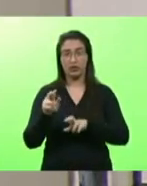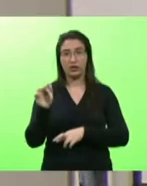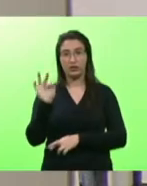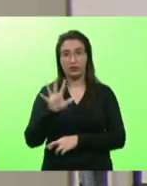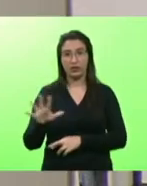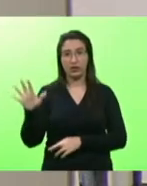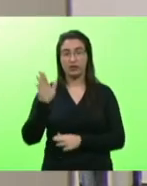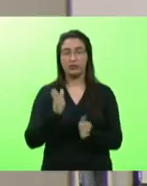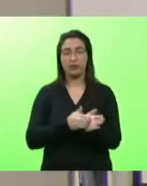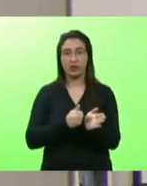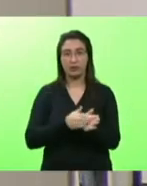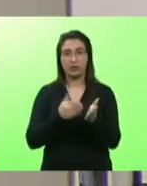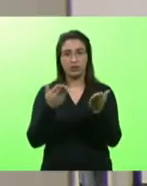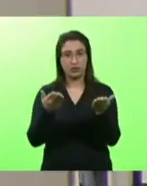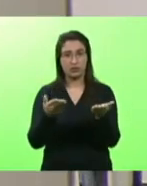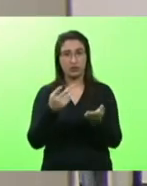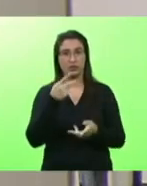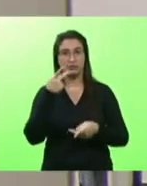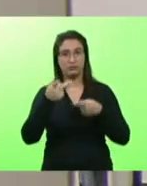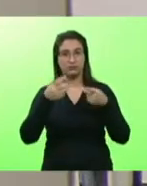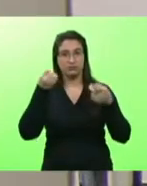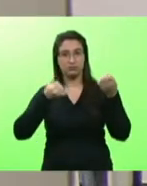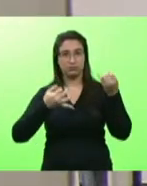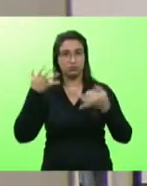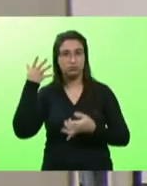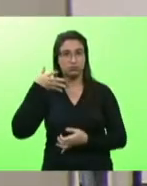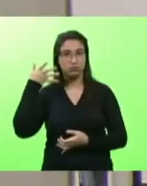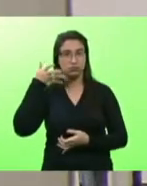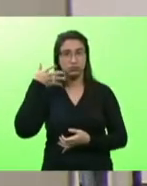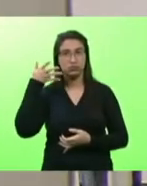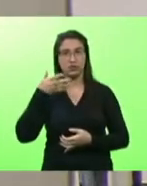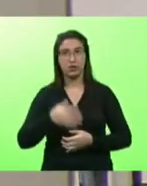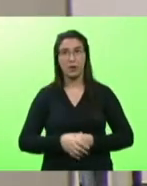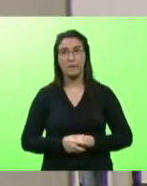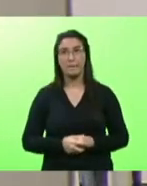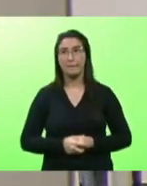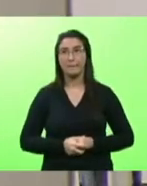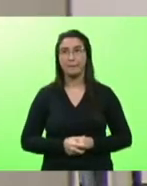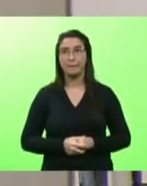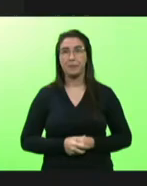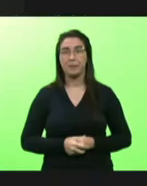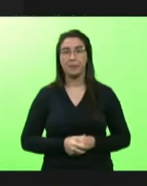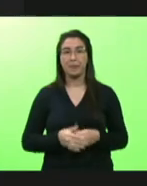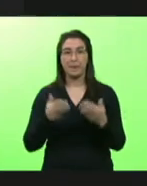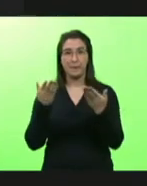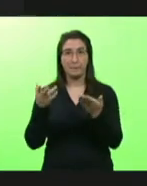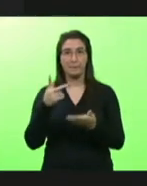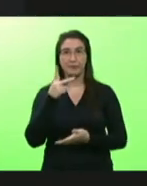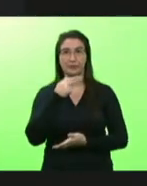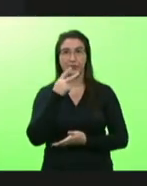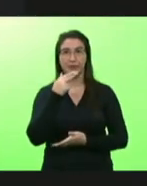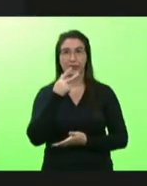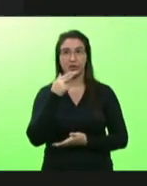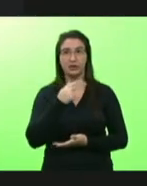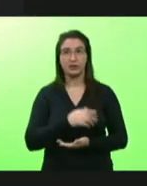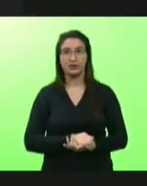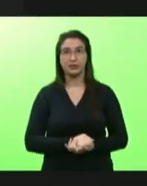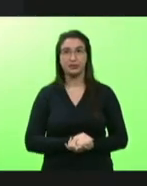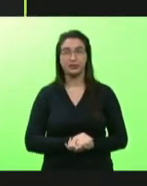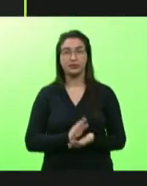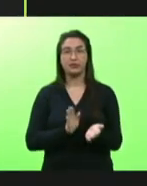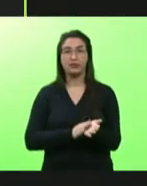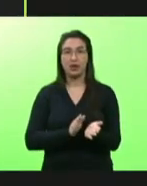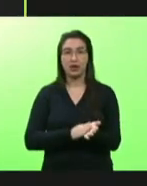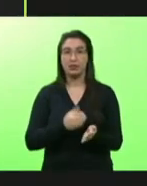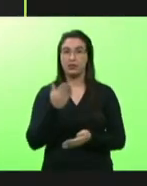parabéns pela fala deputado Silvio presidente se me permite sim deputado Kennedy parabéns pela sua fala pela